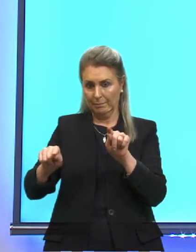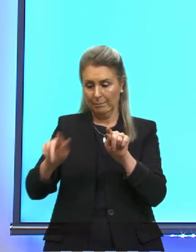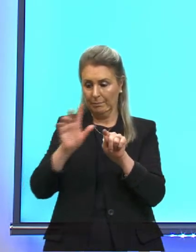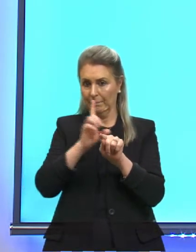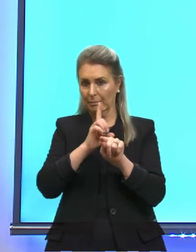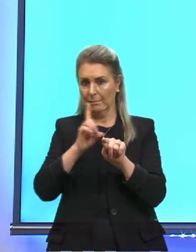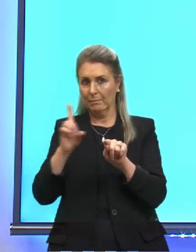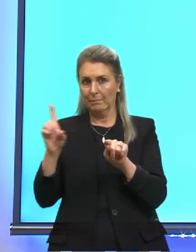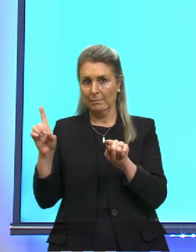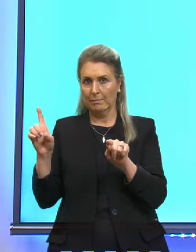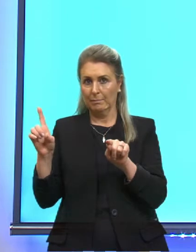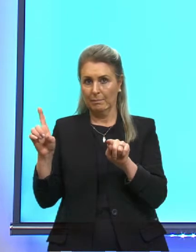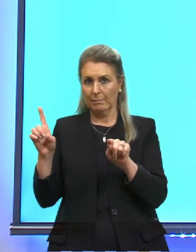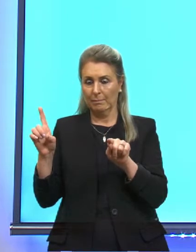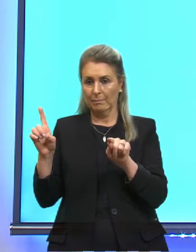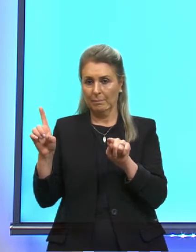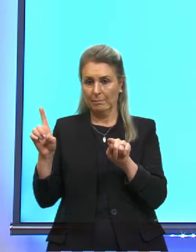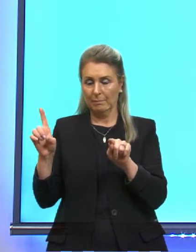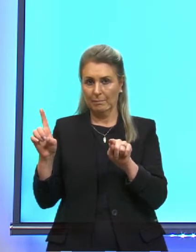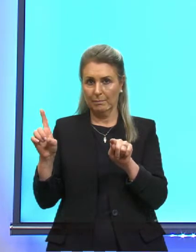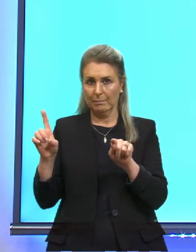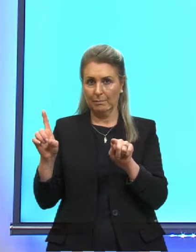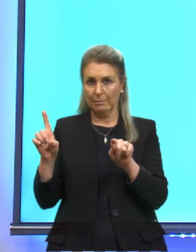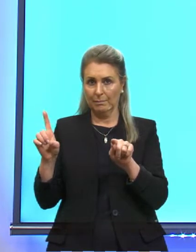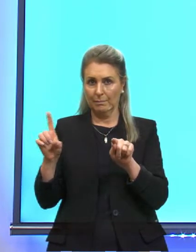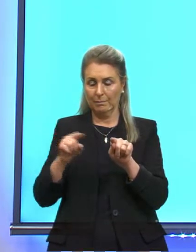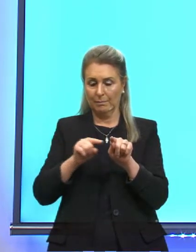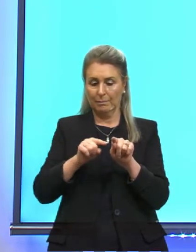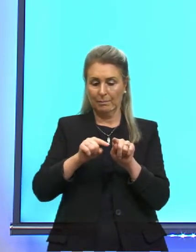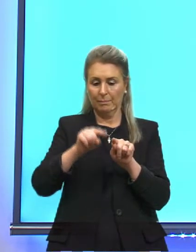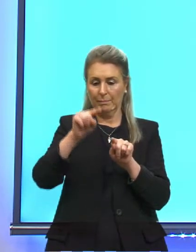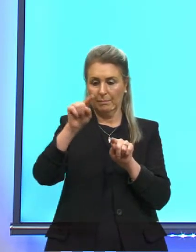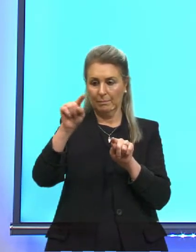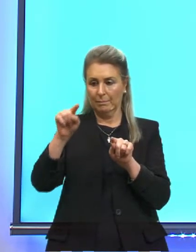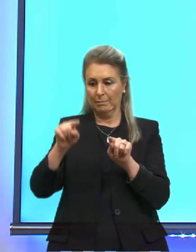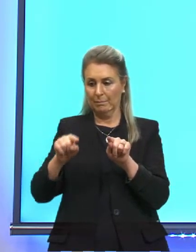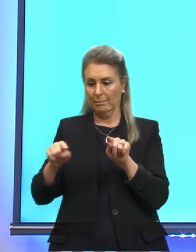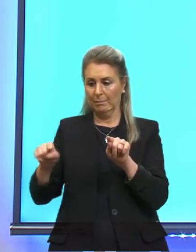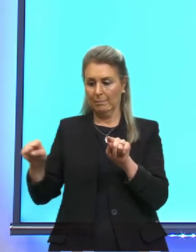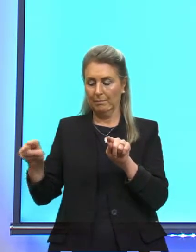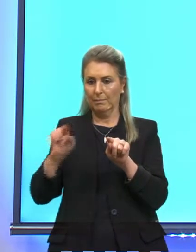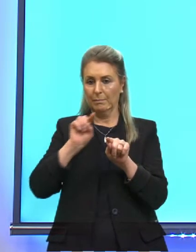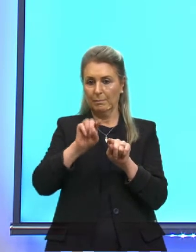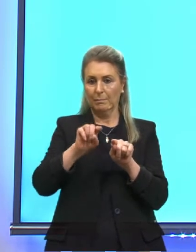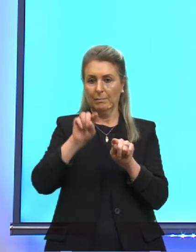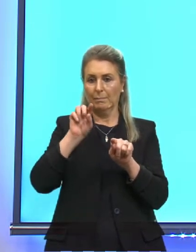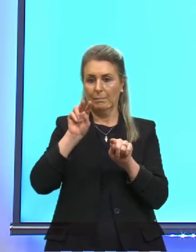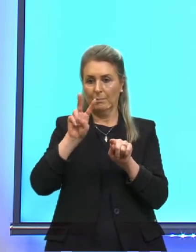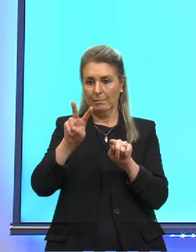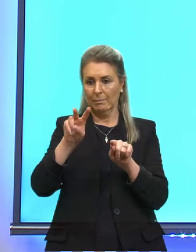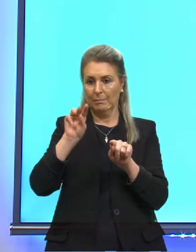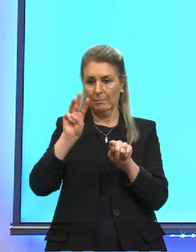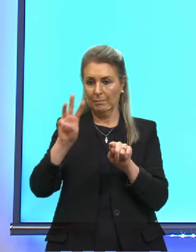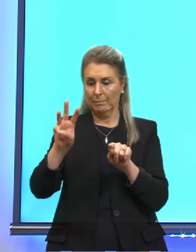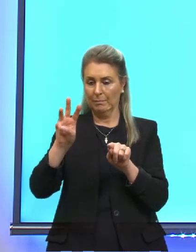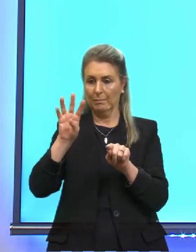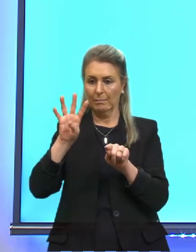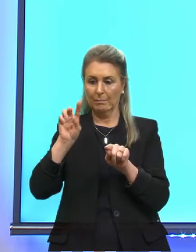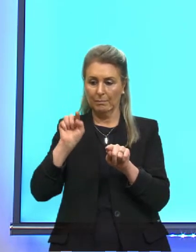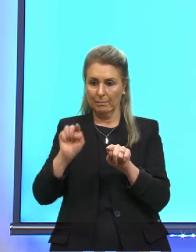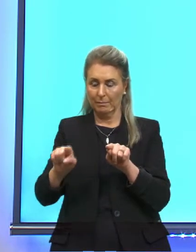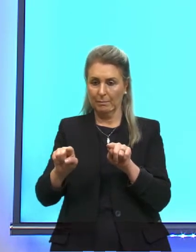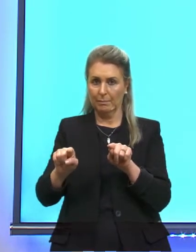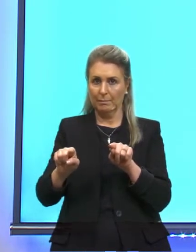direita. Olha para o gráfico para a direita. Aqui são comprimentos de ondas, mil, dois mil, três mil em